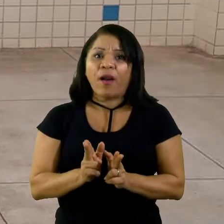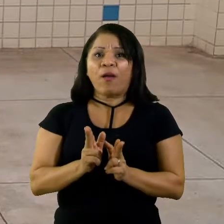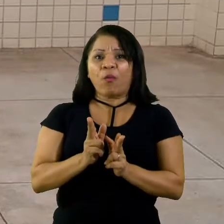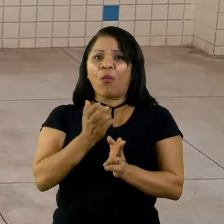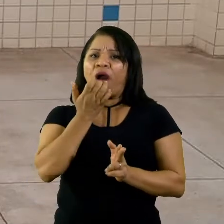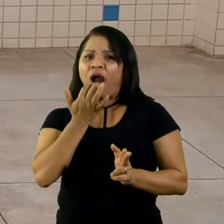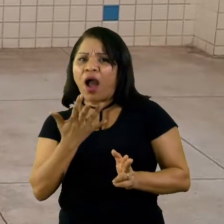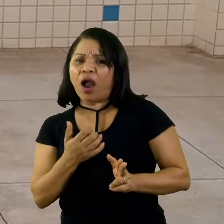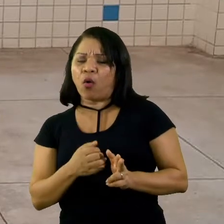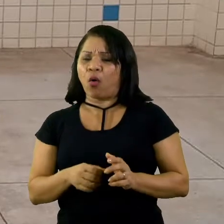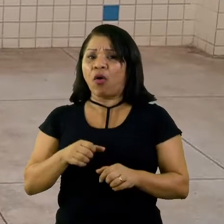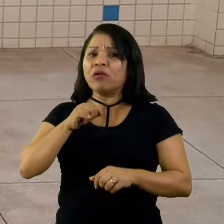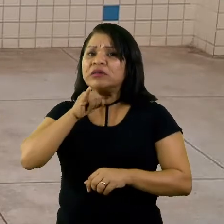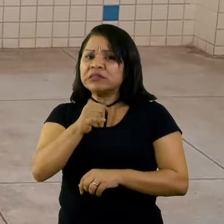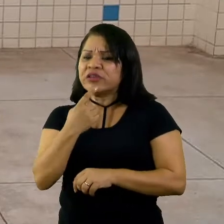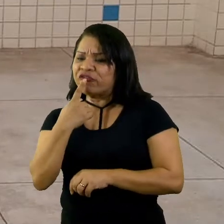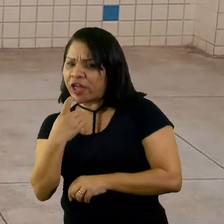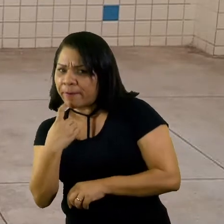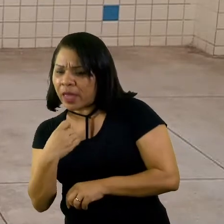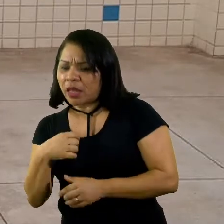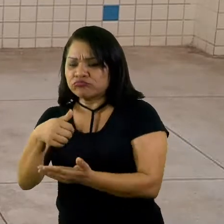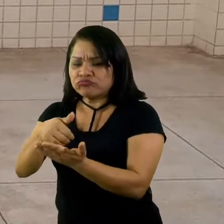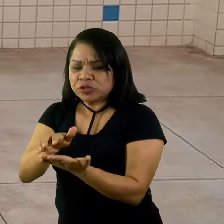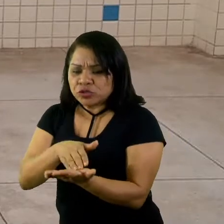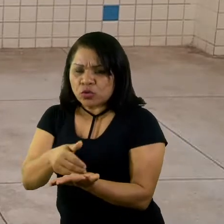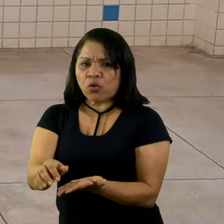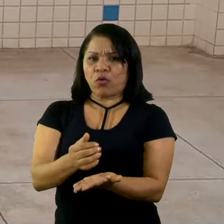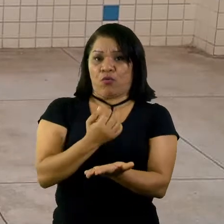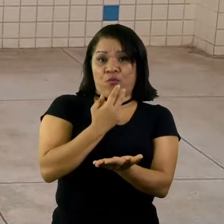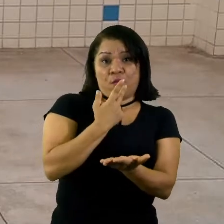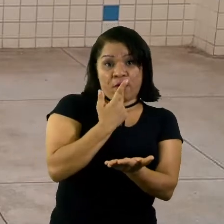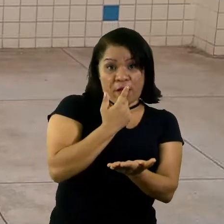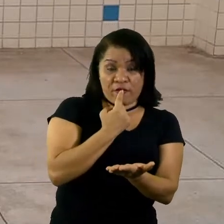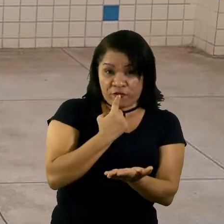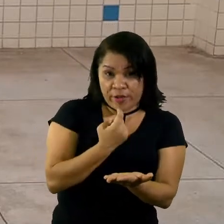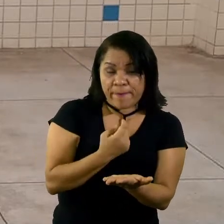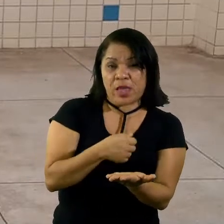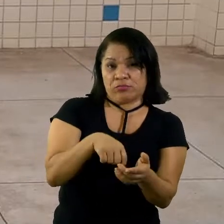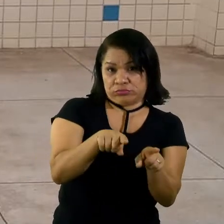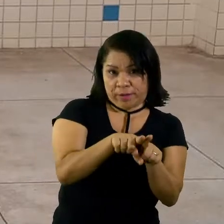outro de vermelho também. Para facilitar a nossa brincadeira de hoje, eu já trouxe aqui...